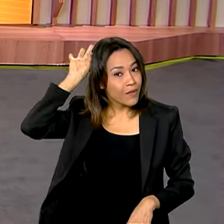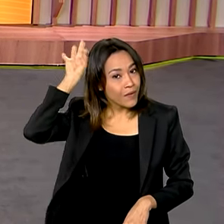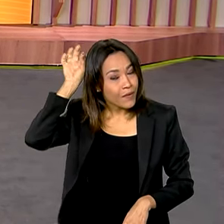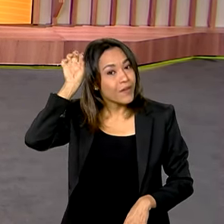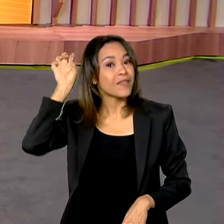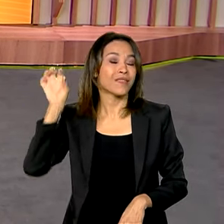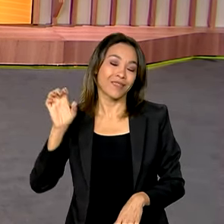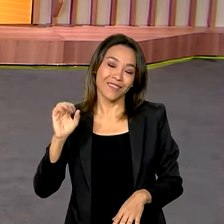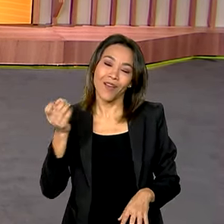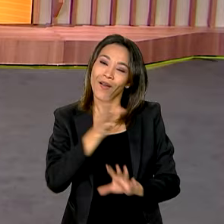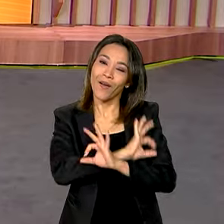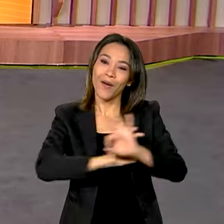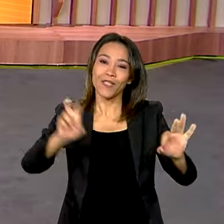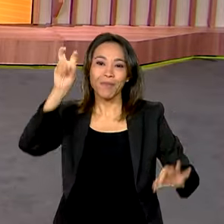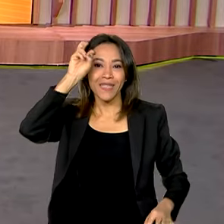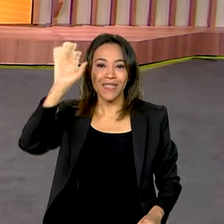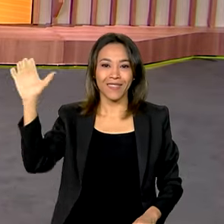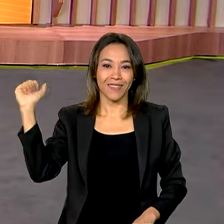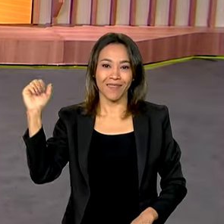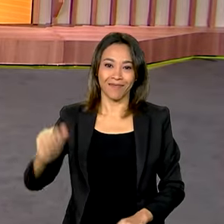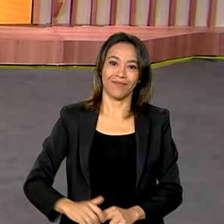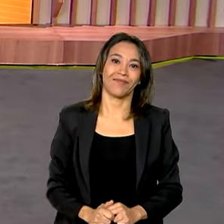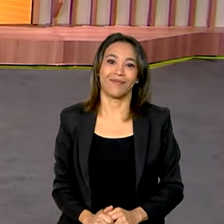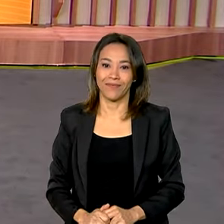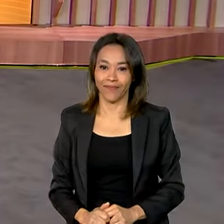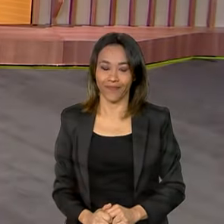Uma ótima quinta-feira, até a próxima, tchau!